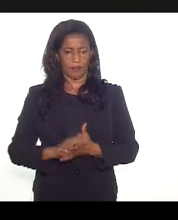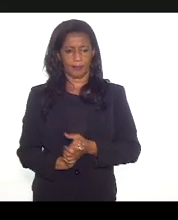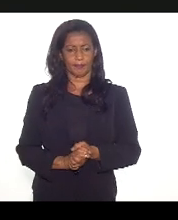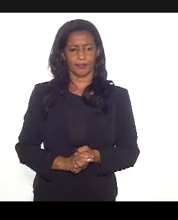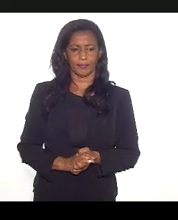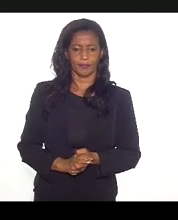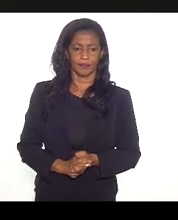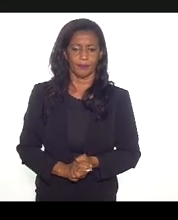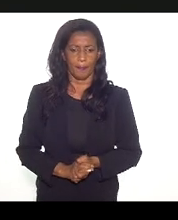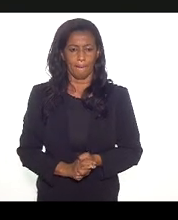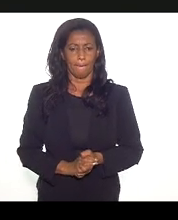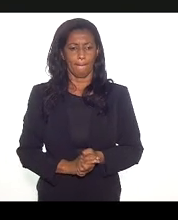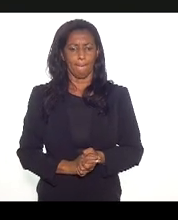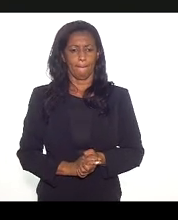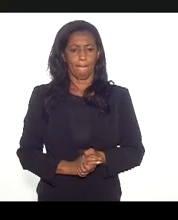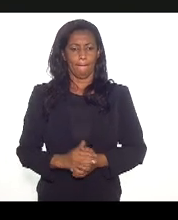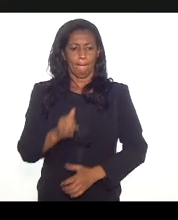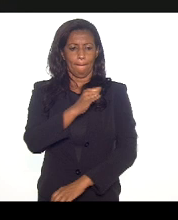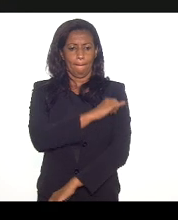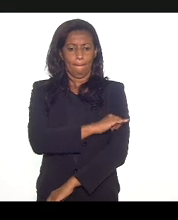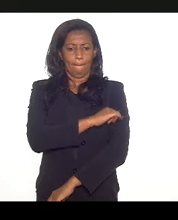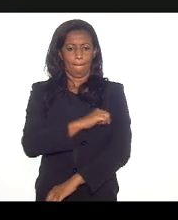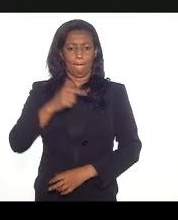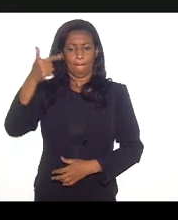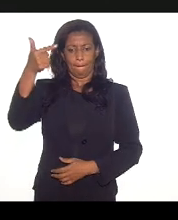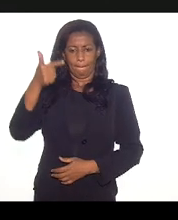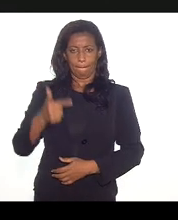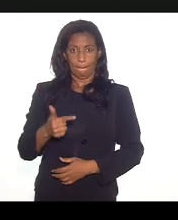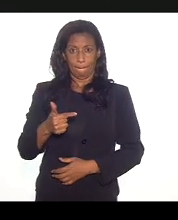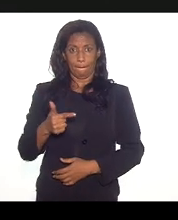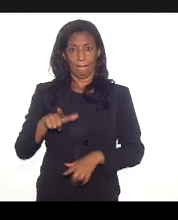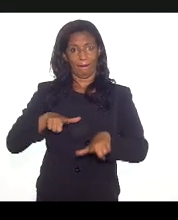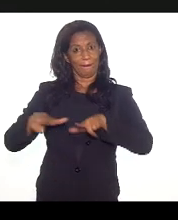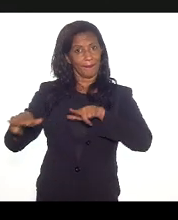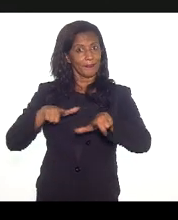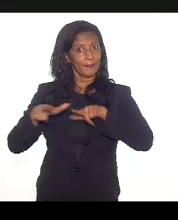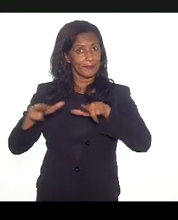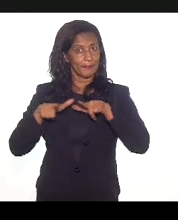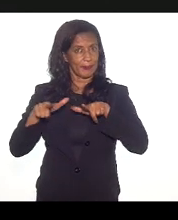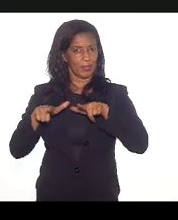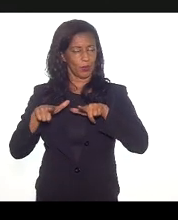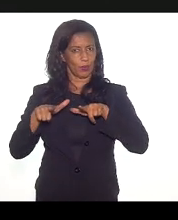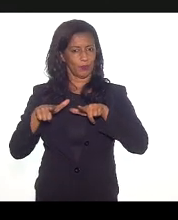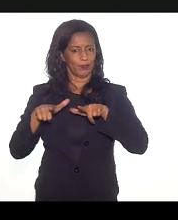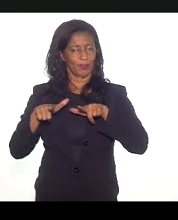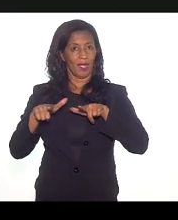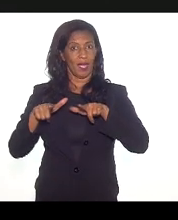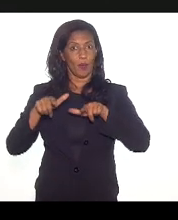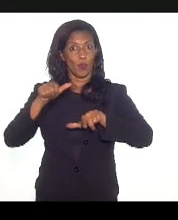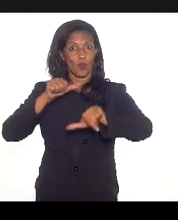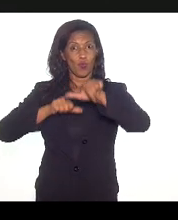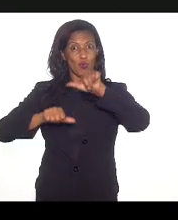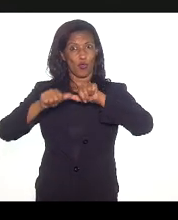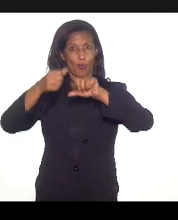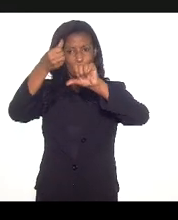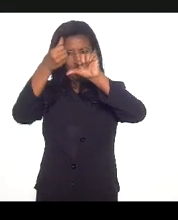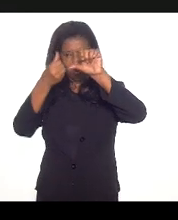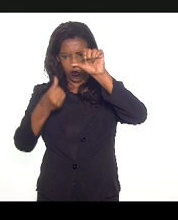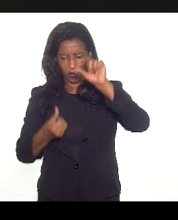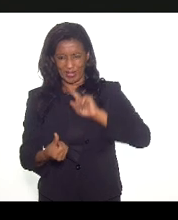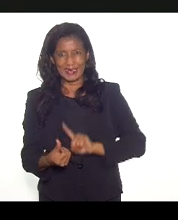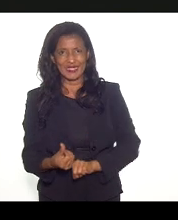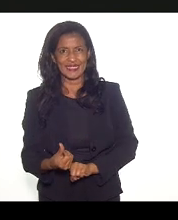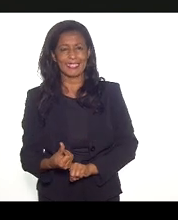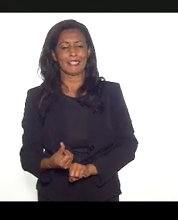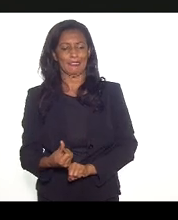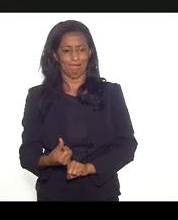metodologia, o Estado de Janeiro era o segundo em emprego em destransformação e passou a ser o sexto. Perdemos Minas,